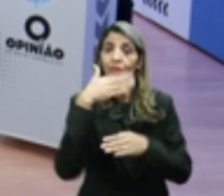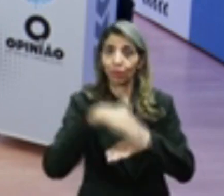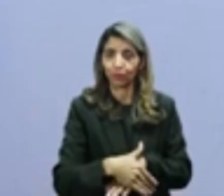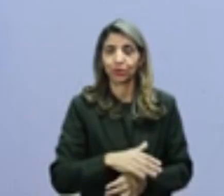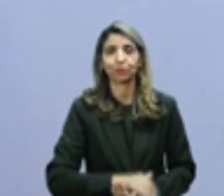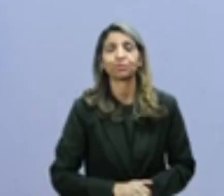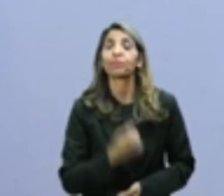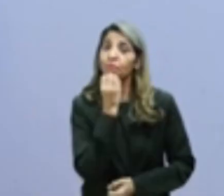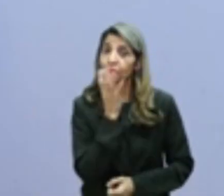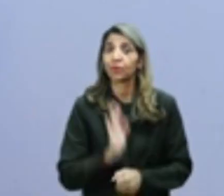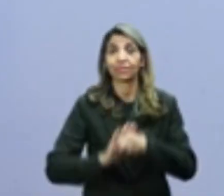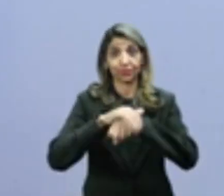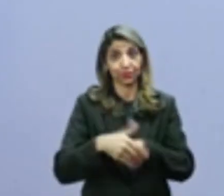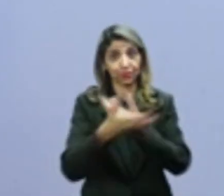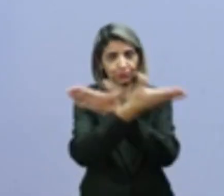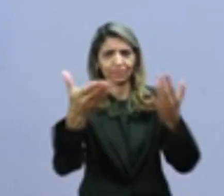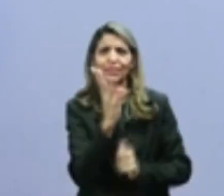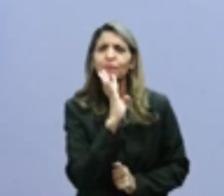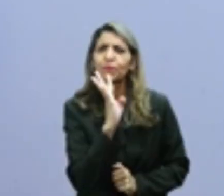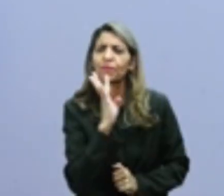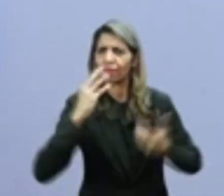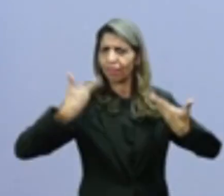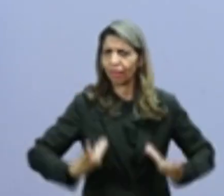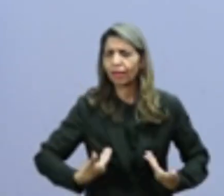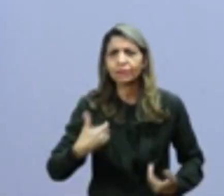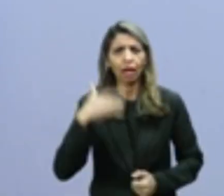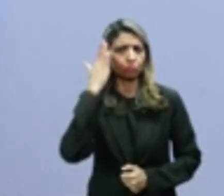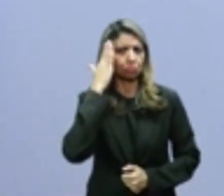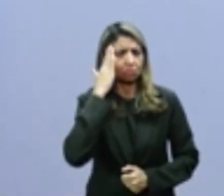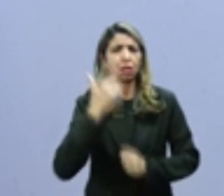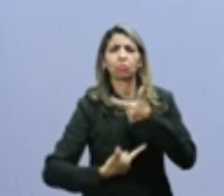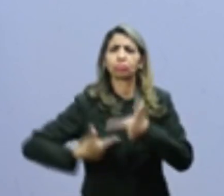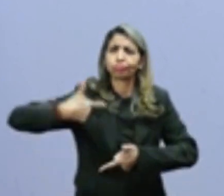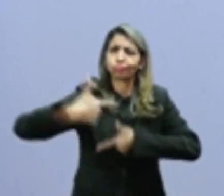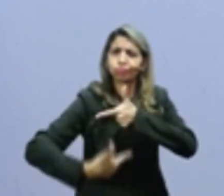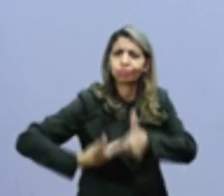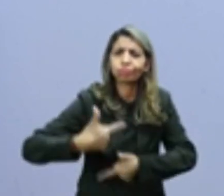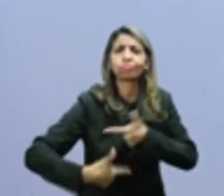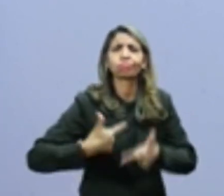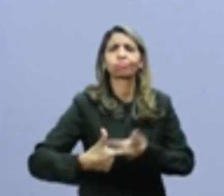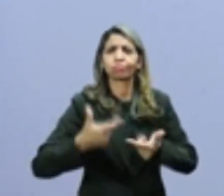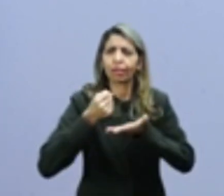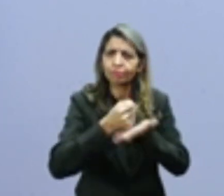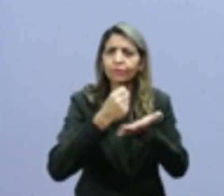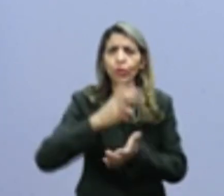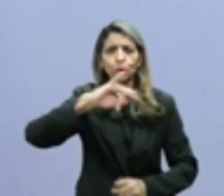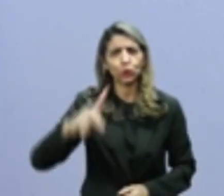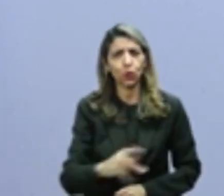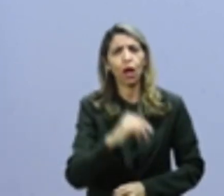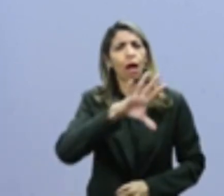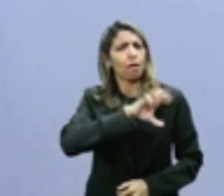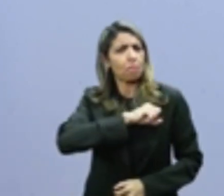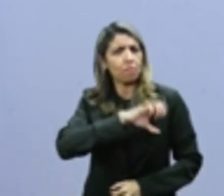Boa noite. Quem me conhece sabe o tanto que eu trabalho por João Pessoa, o amor que eu tenho por essa